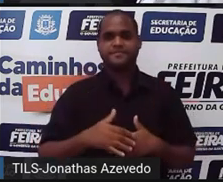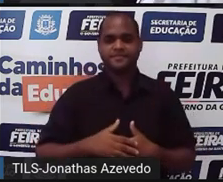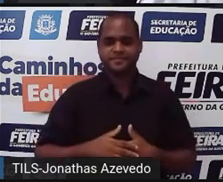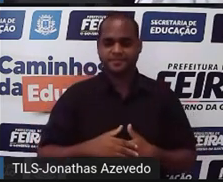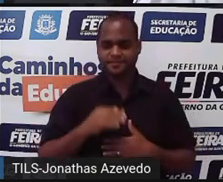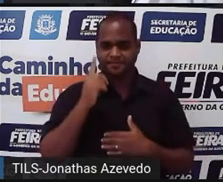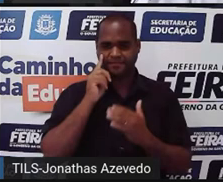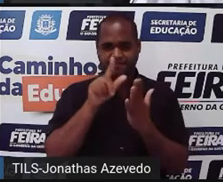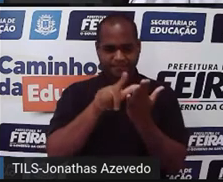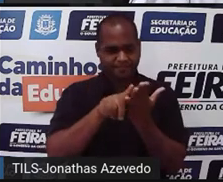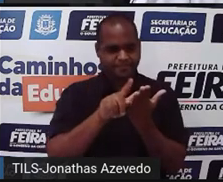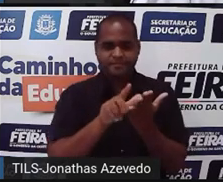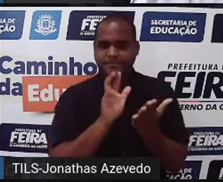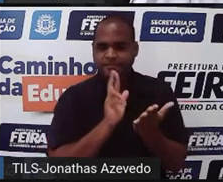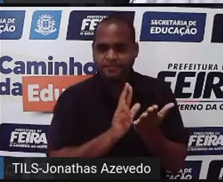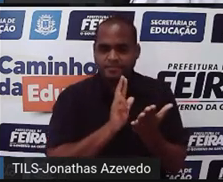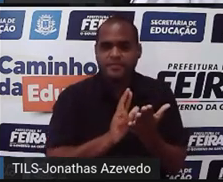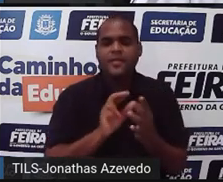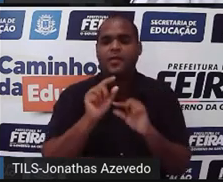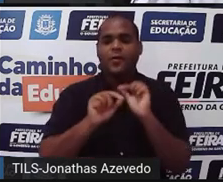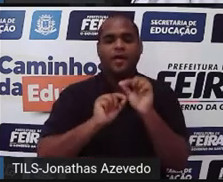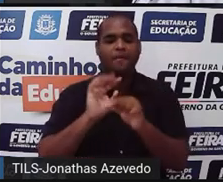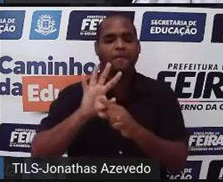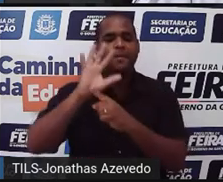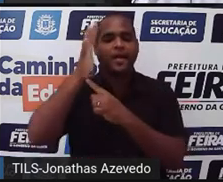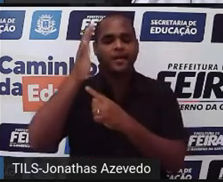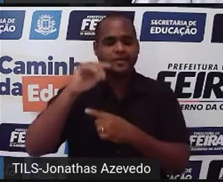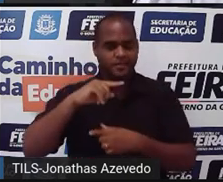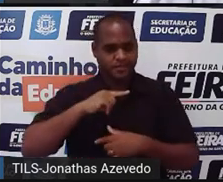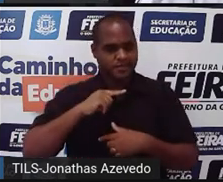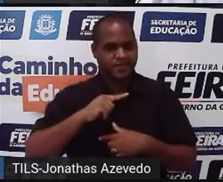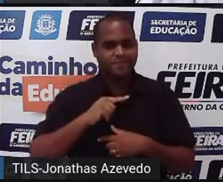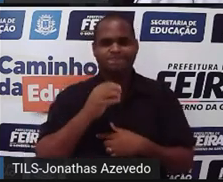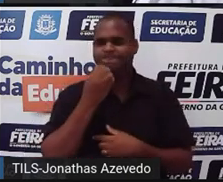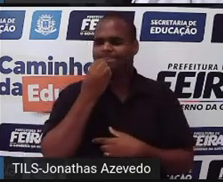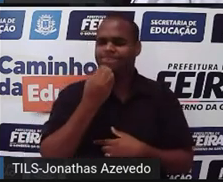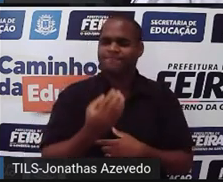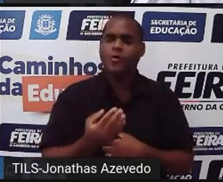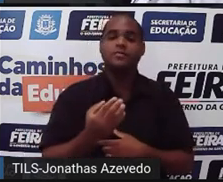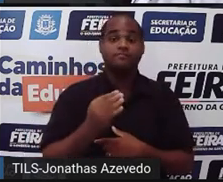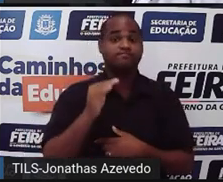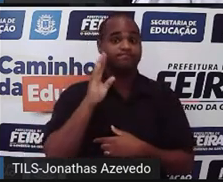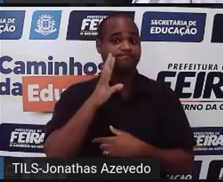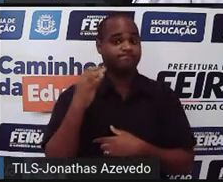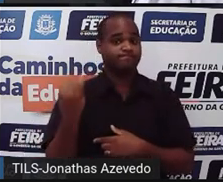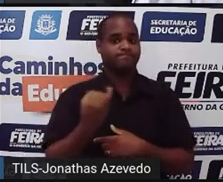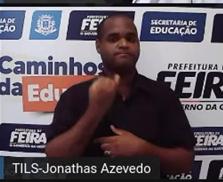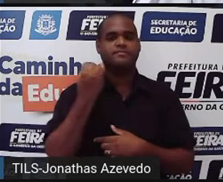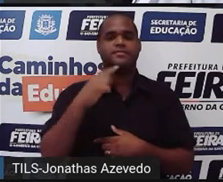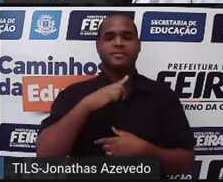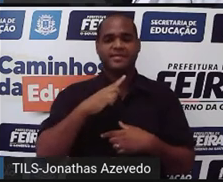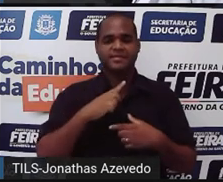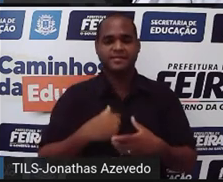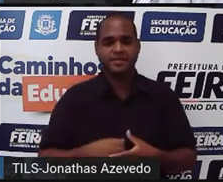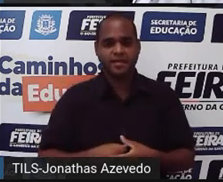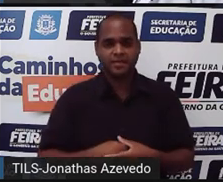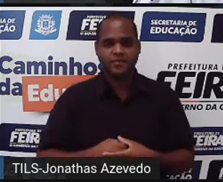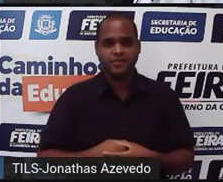rascunho. Olha só que vai acontecer uma coisa. Muito, muito, muito interessante por aqui. Certo?